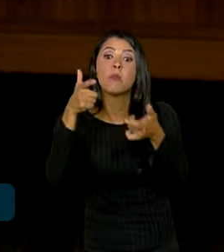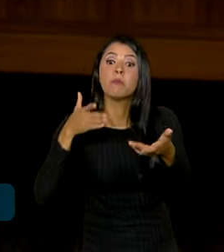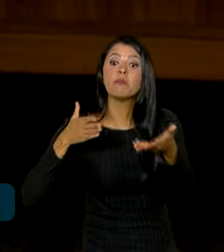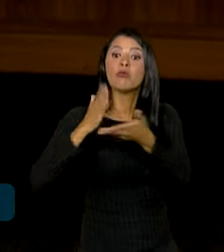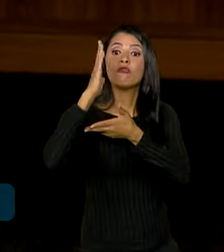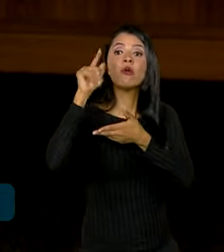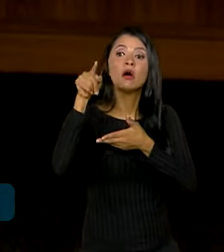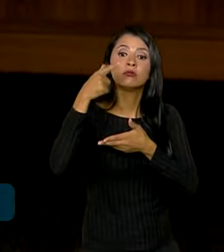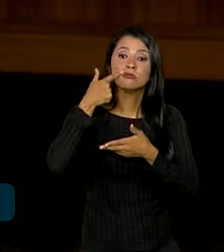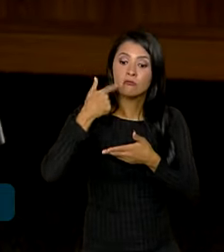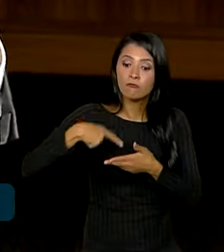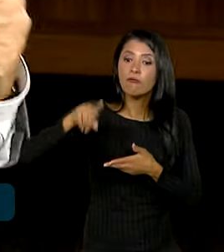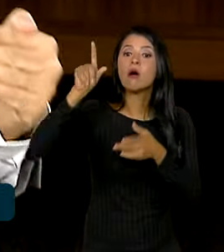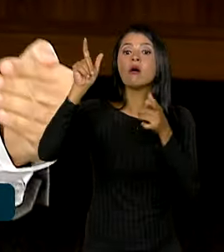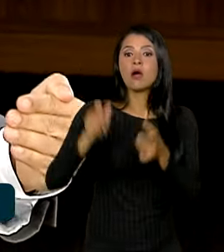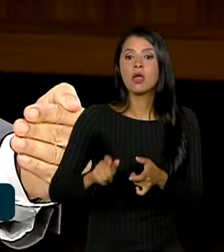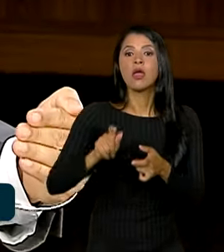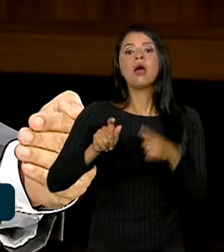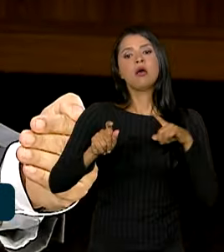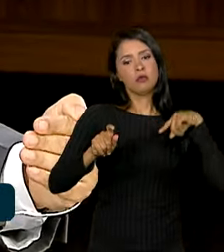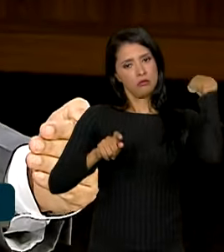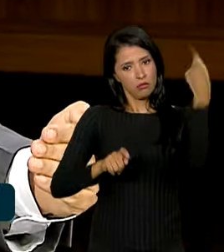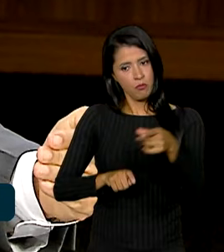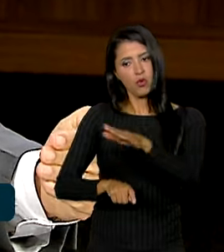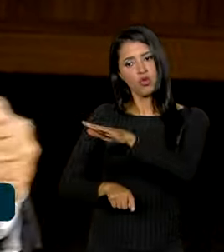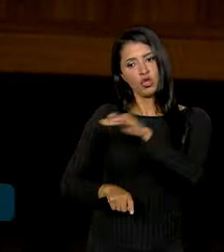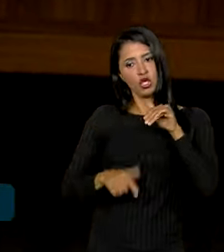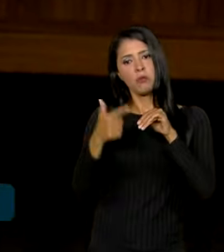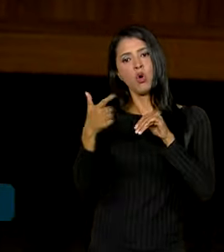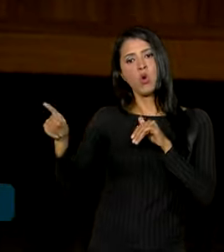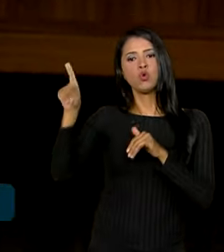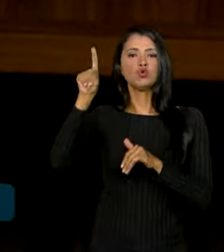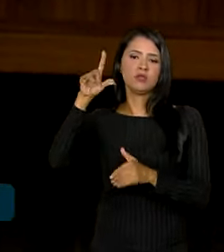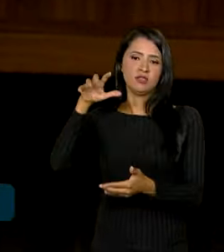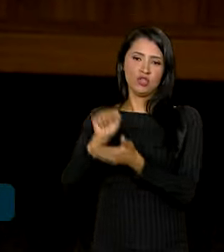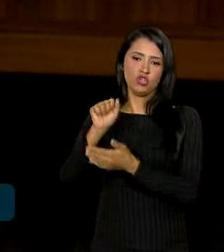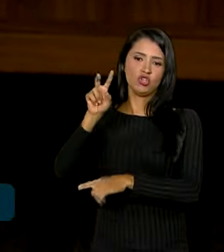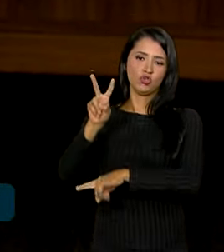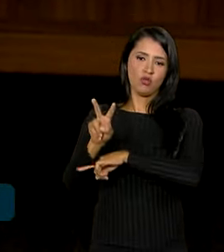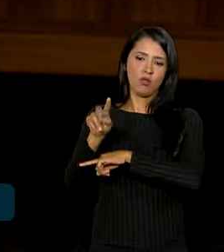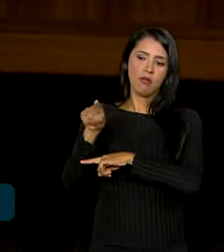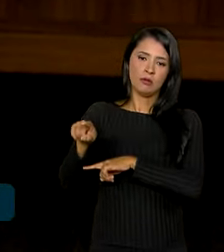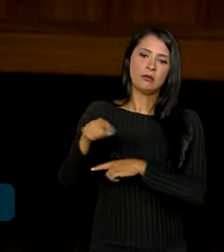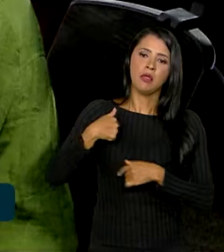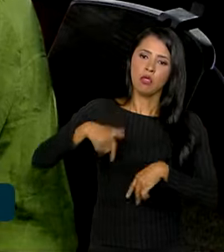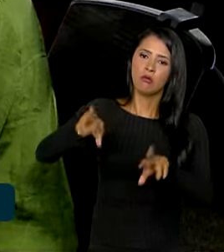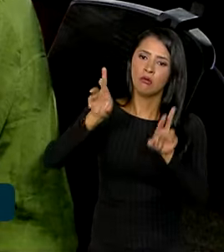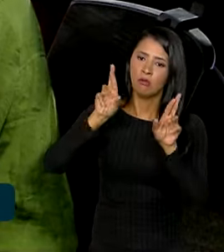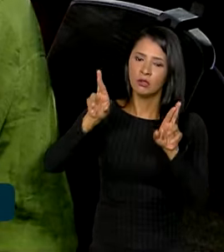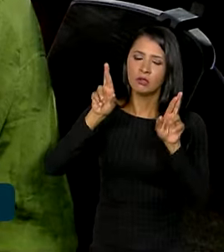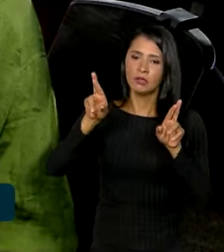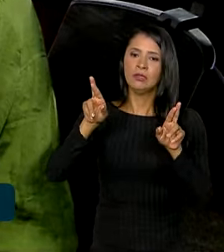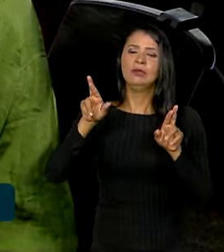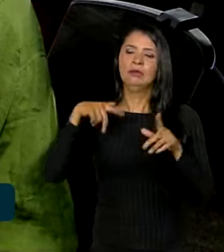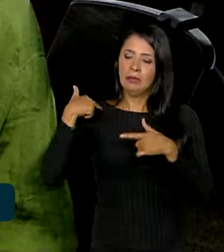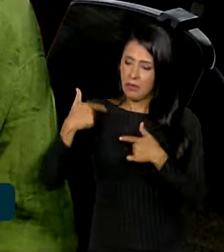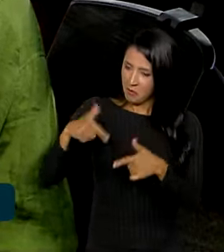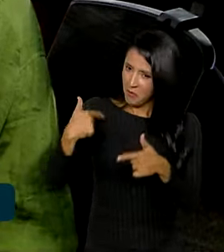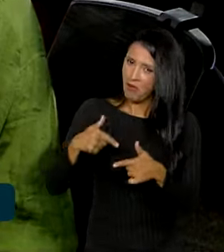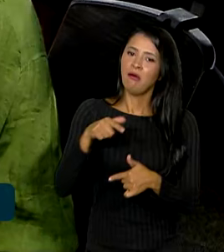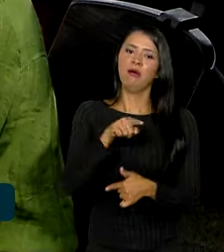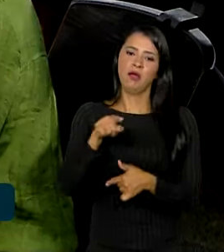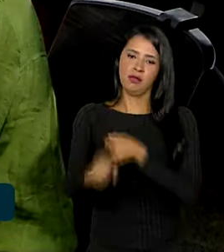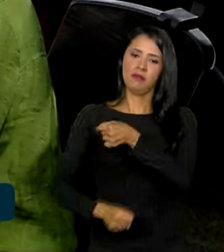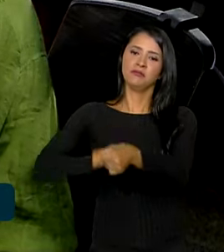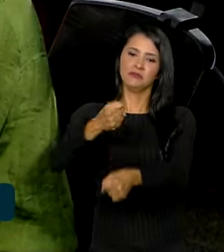determina, para depois chamar outros desse Cadastro Reserva. Eu tenho a esperança, a expectativa, trabalho, para